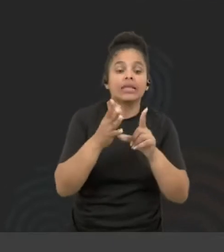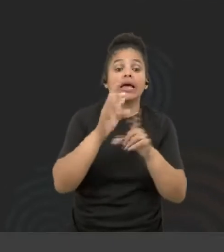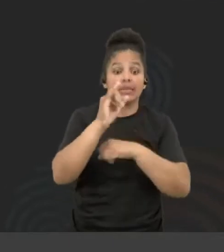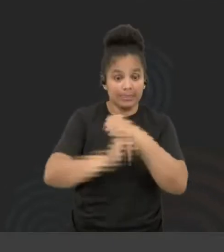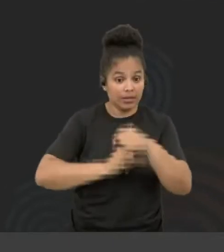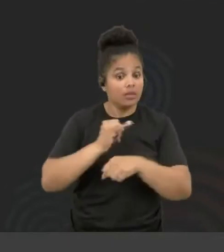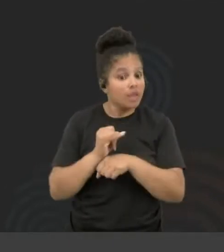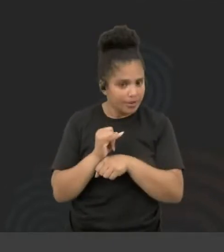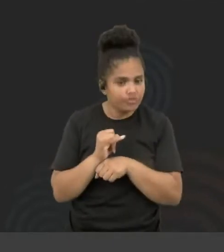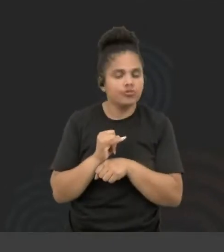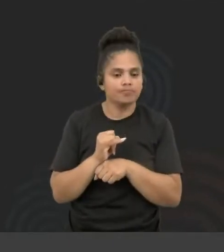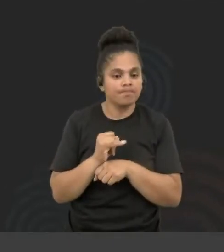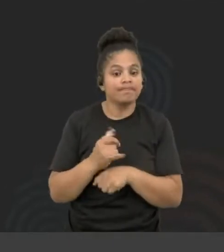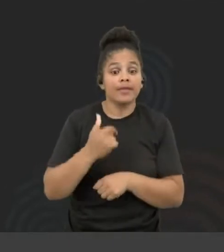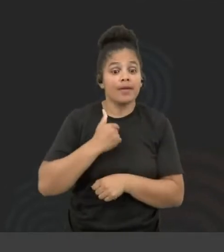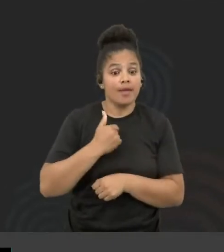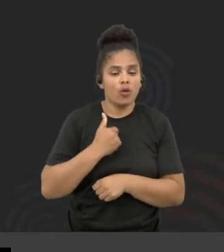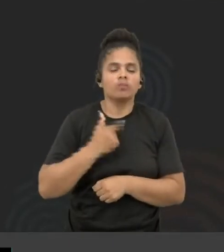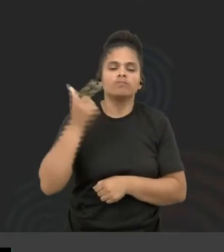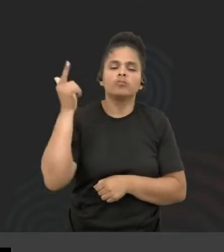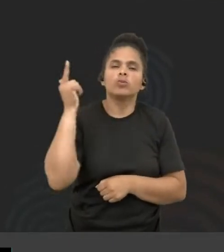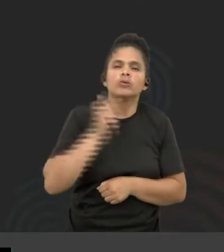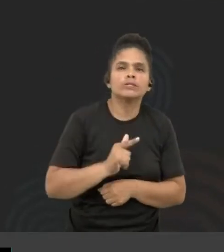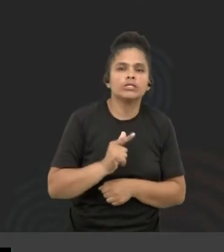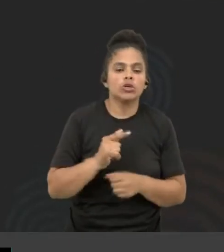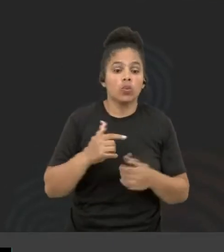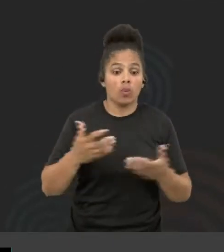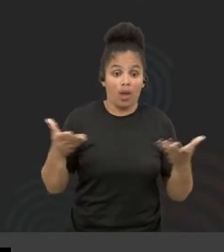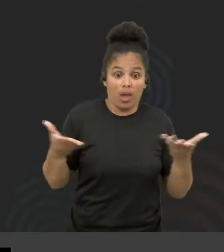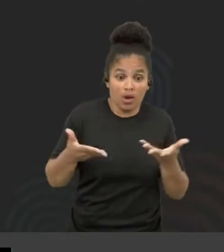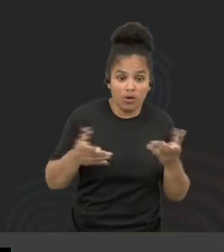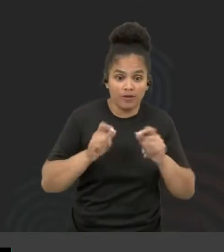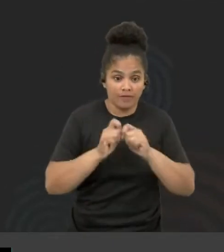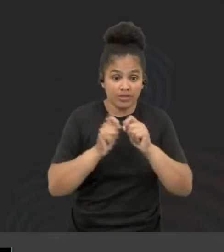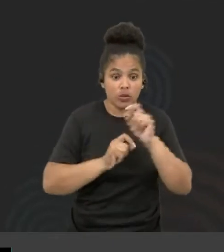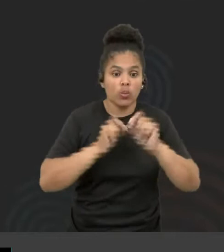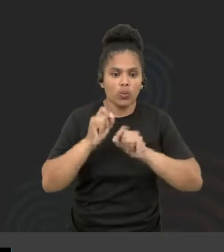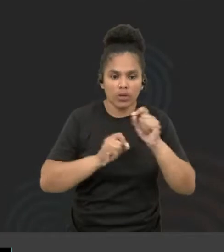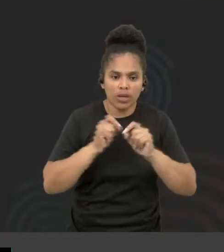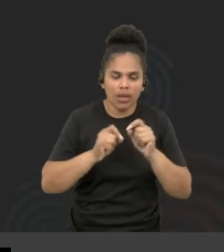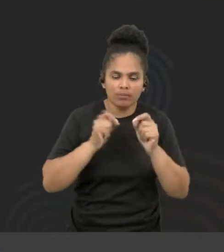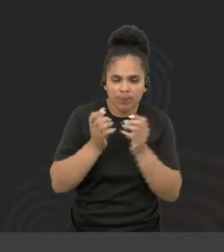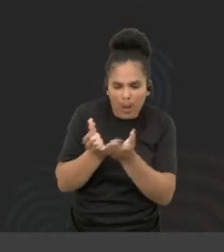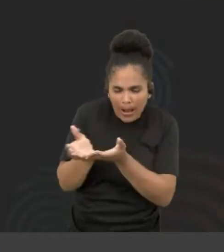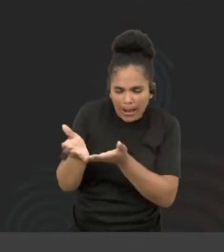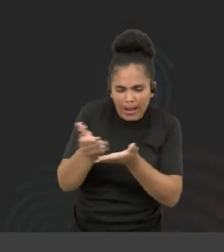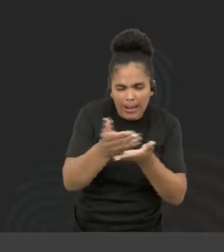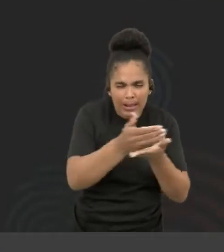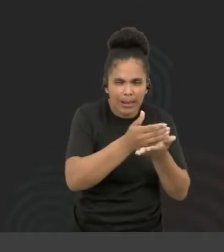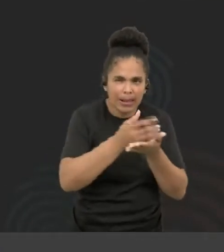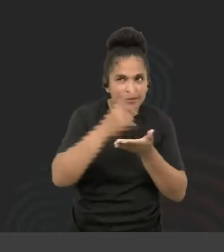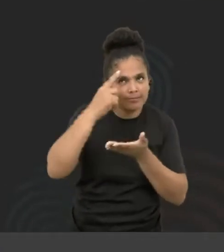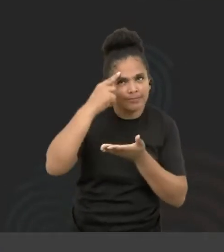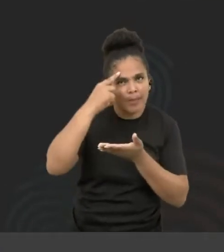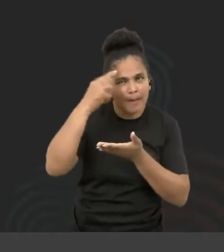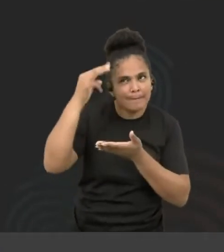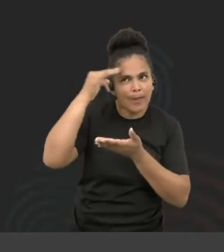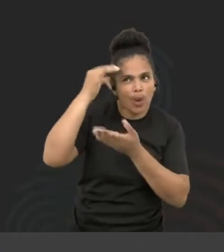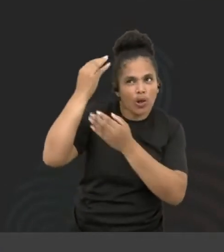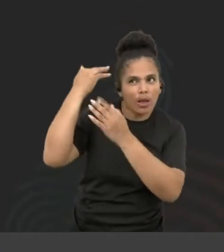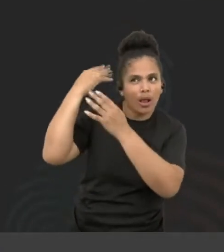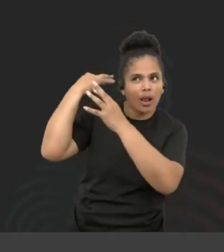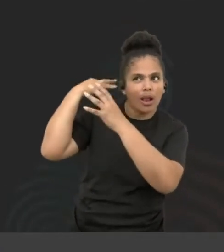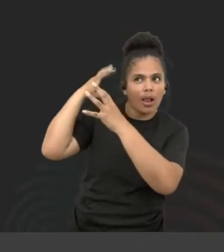consigo agora fazer um apanhado pela minha memória, e eu me lembro,